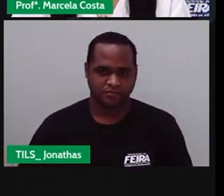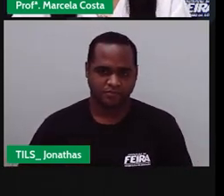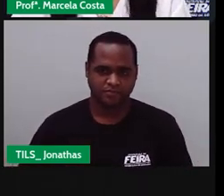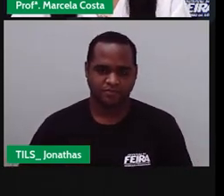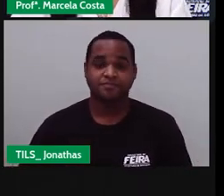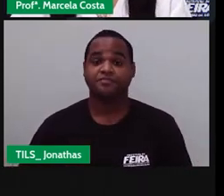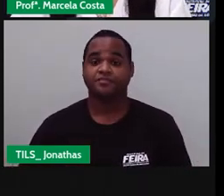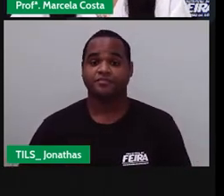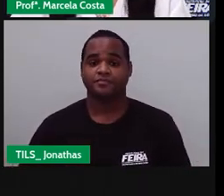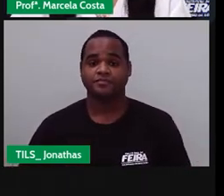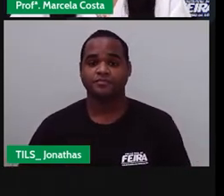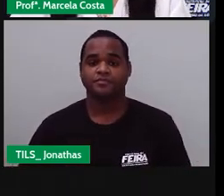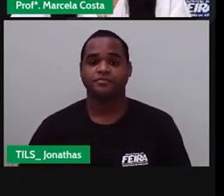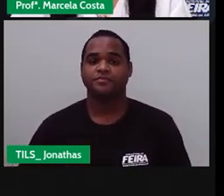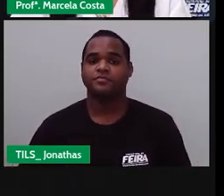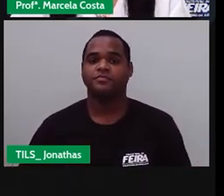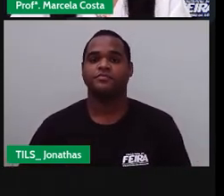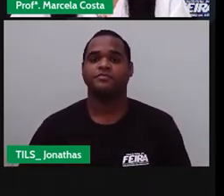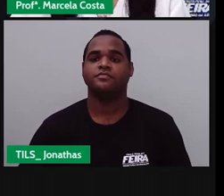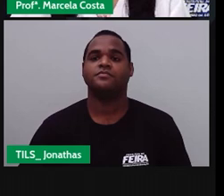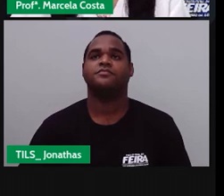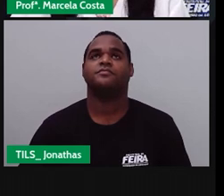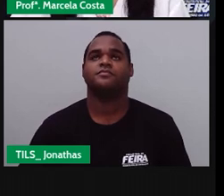Então Vejam Essa